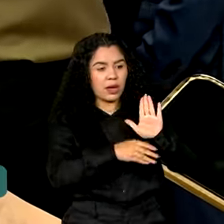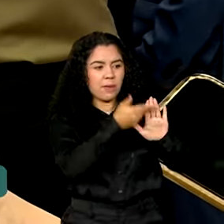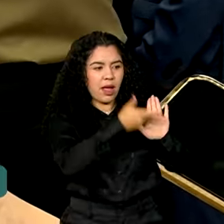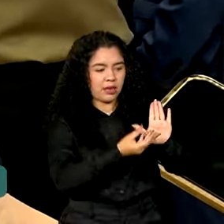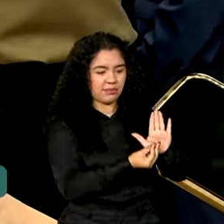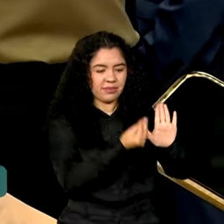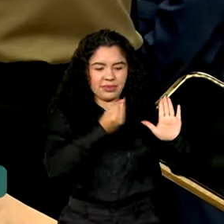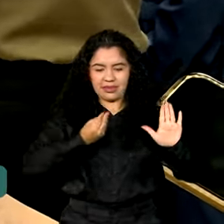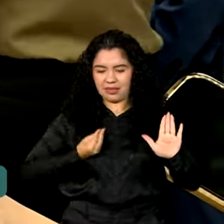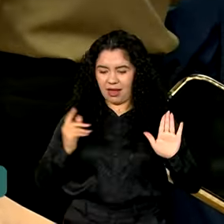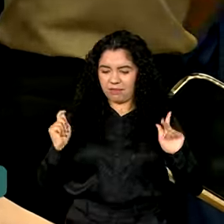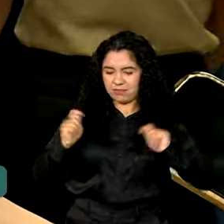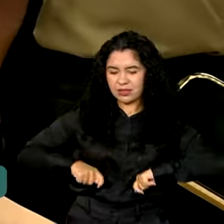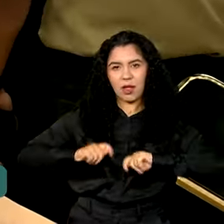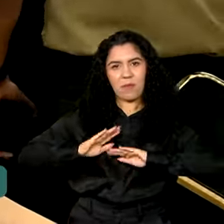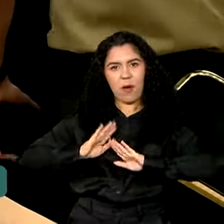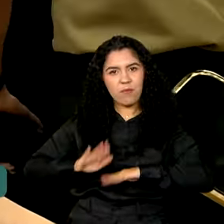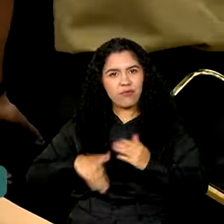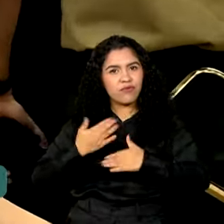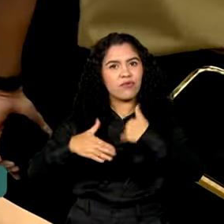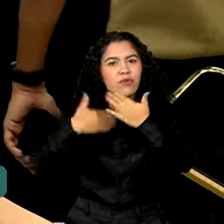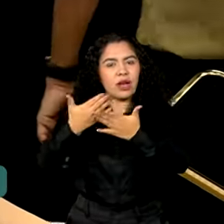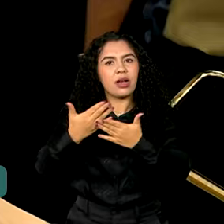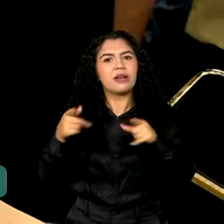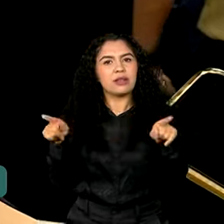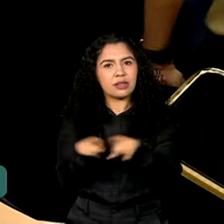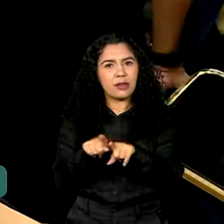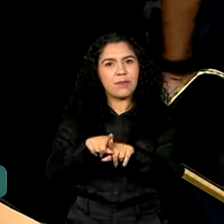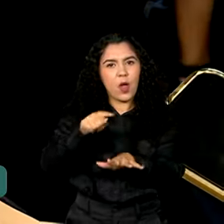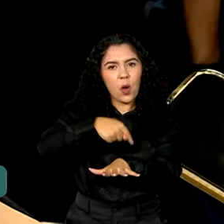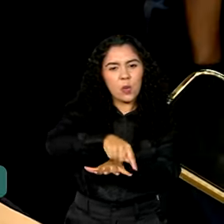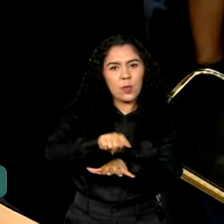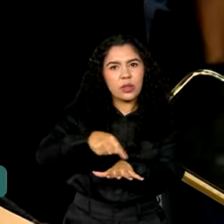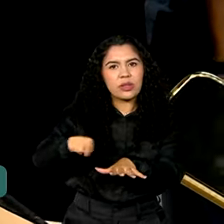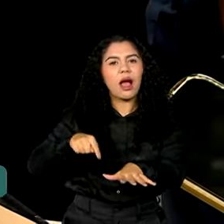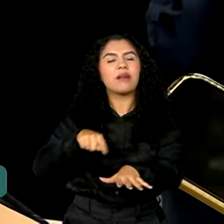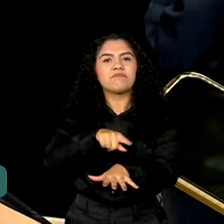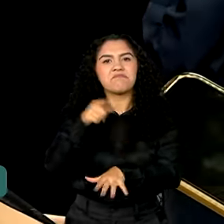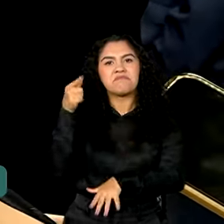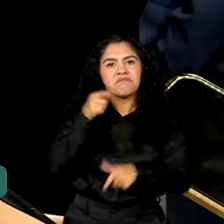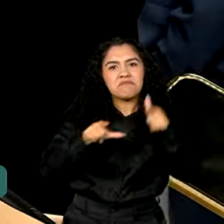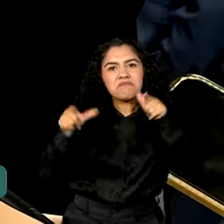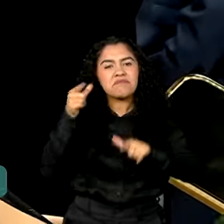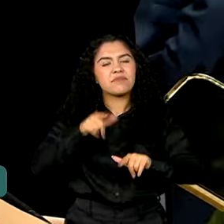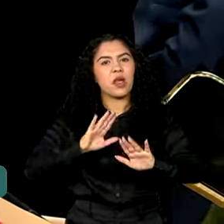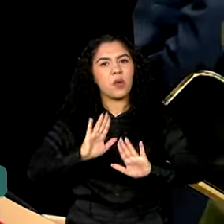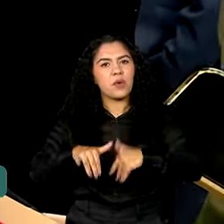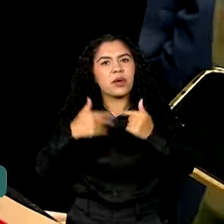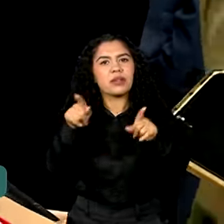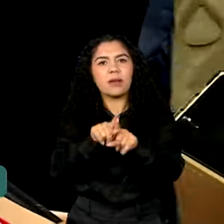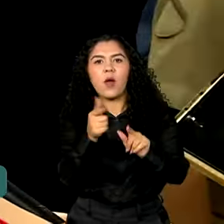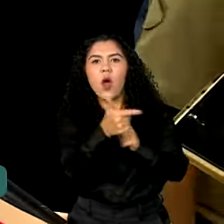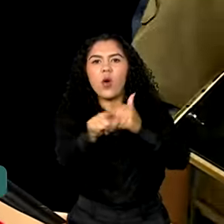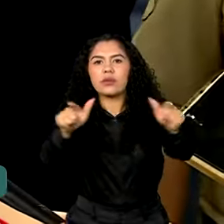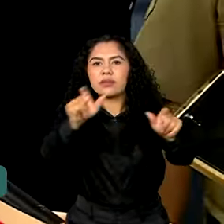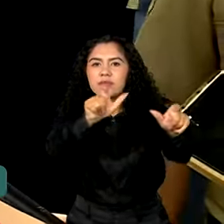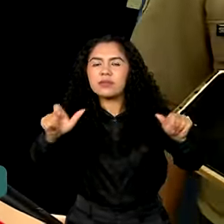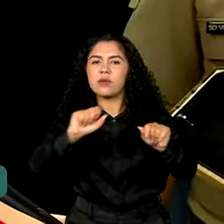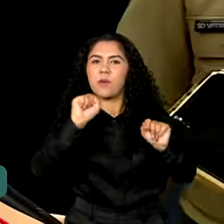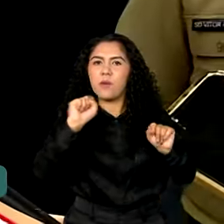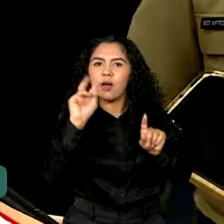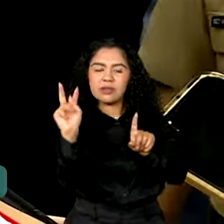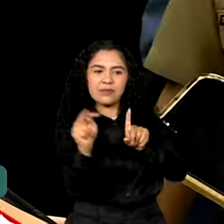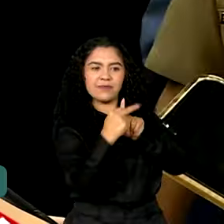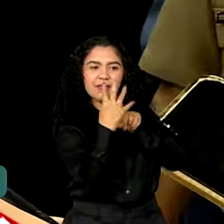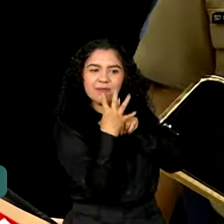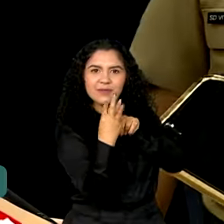gente crescer em conta modalidade, mostrar para cada vez mais outras gerações, inspirar novas gerações, levar o esporte